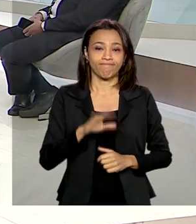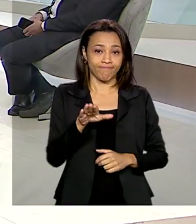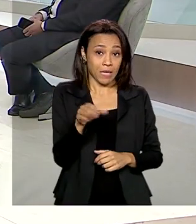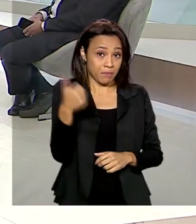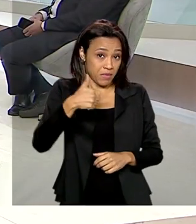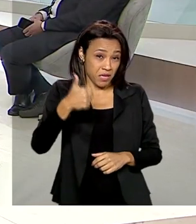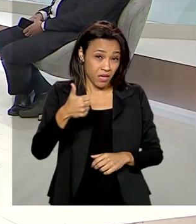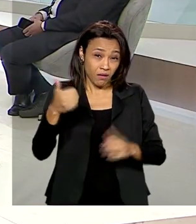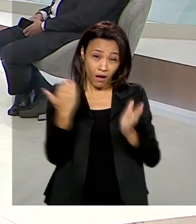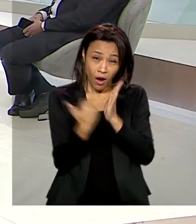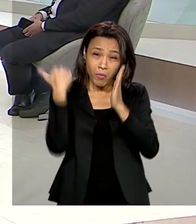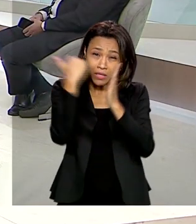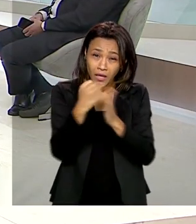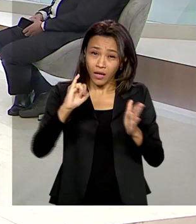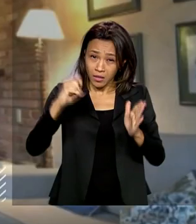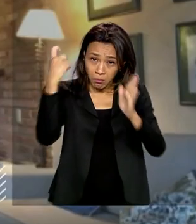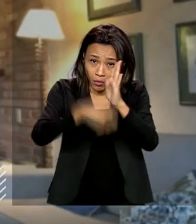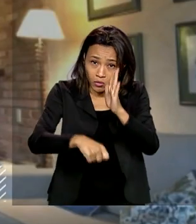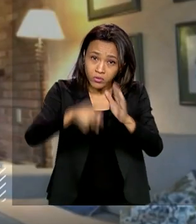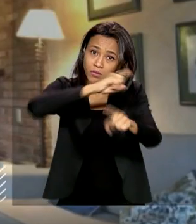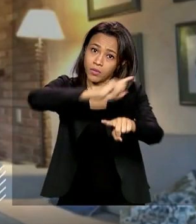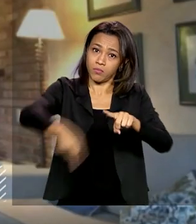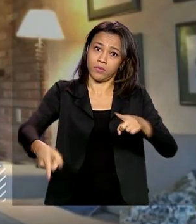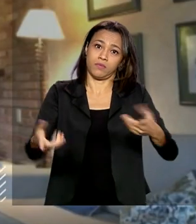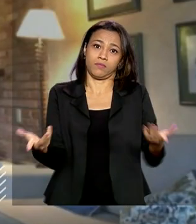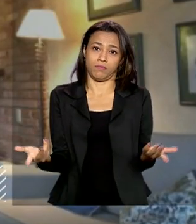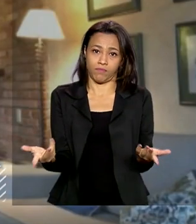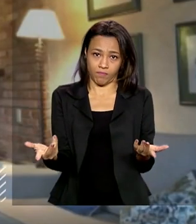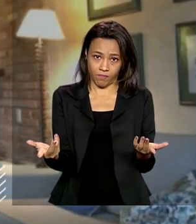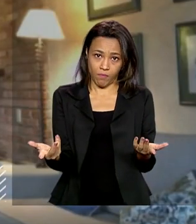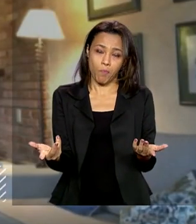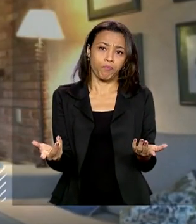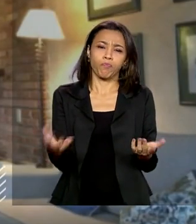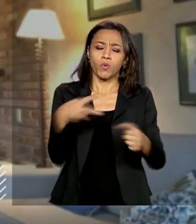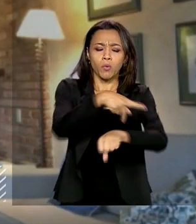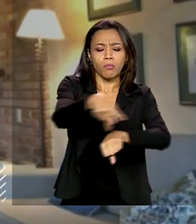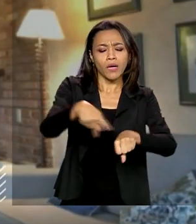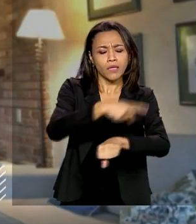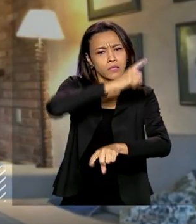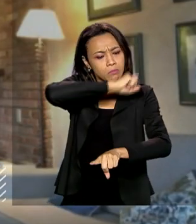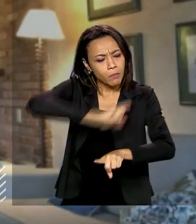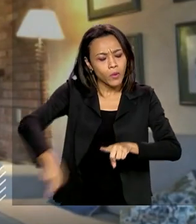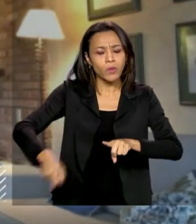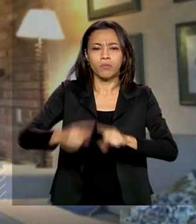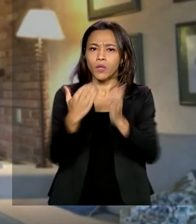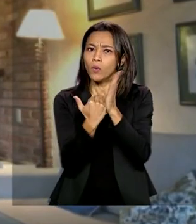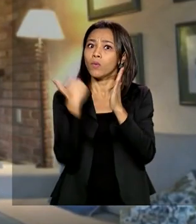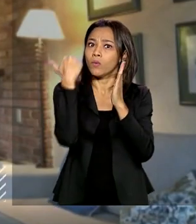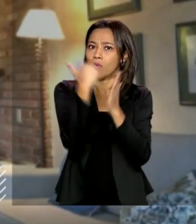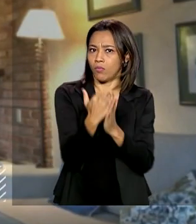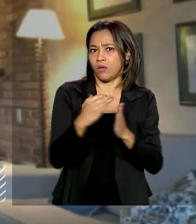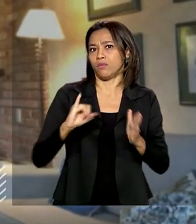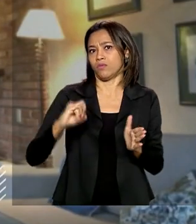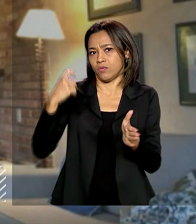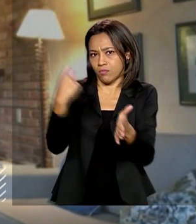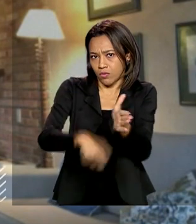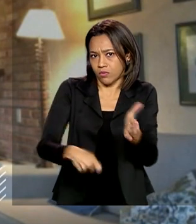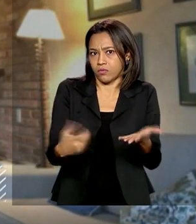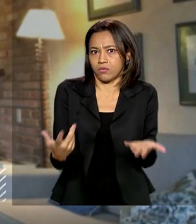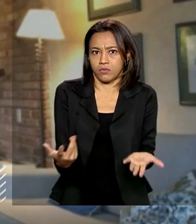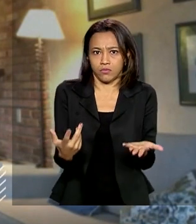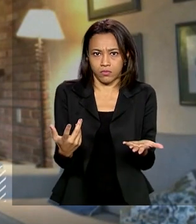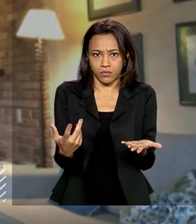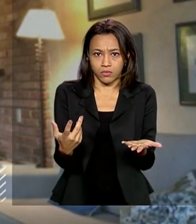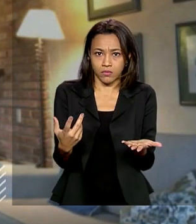aumentar imposto está proibido. Está proibido. O país proibiu o aumento de imposto. Quer dizer, você não tem a